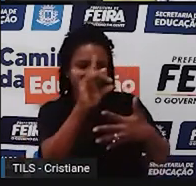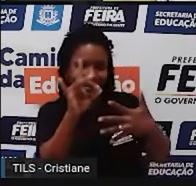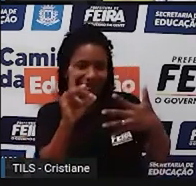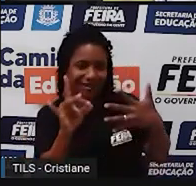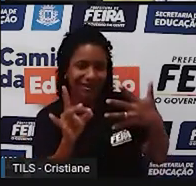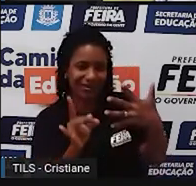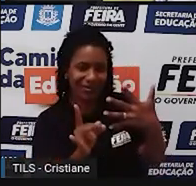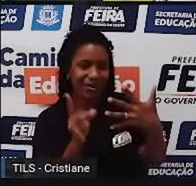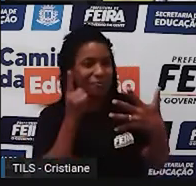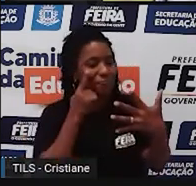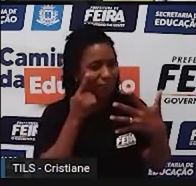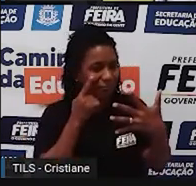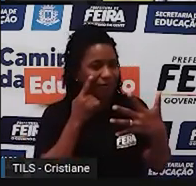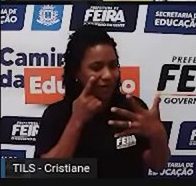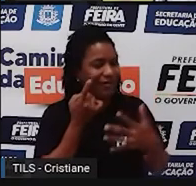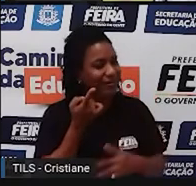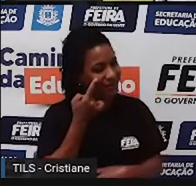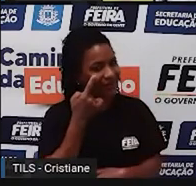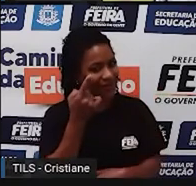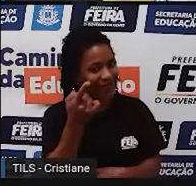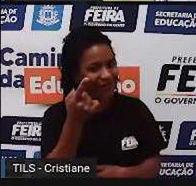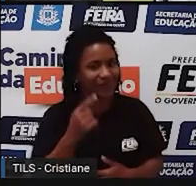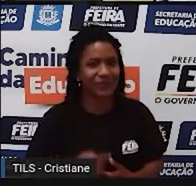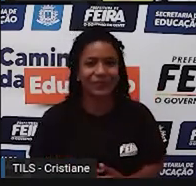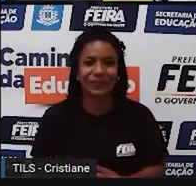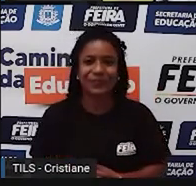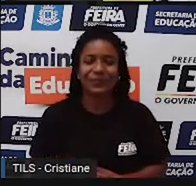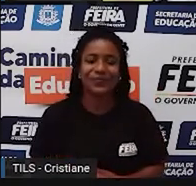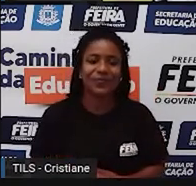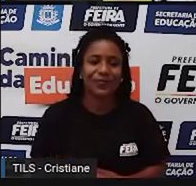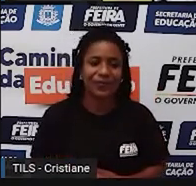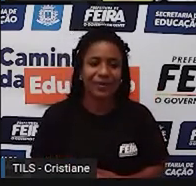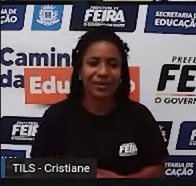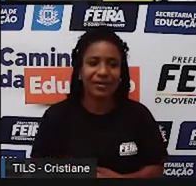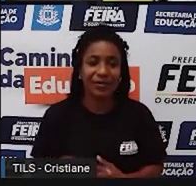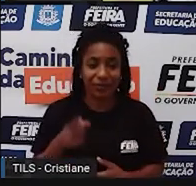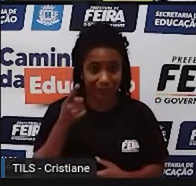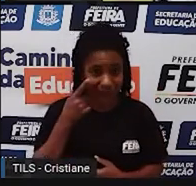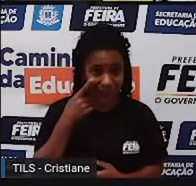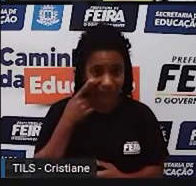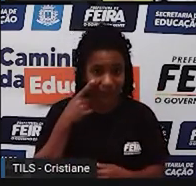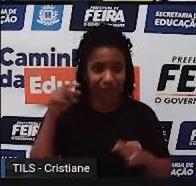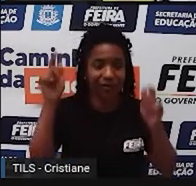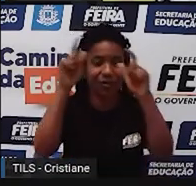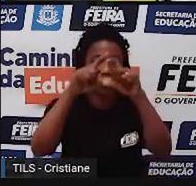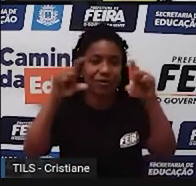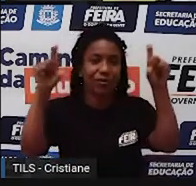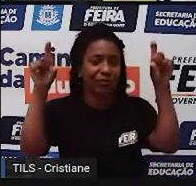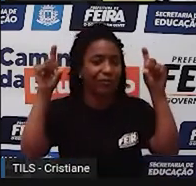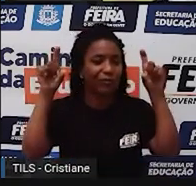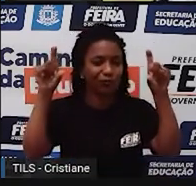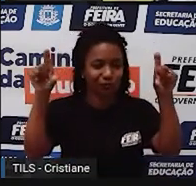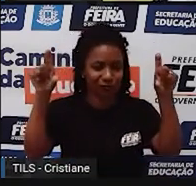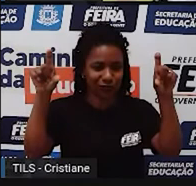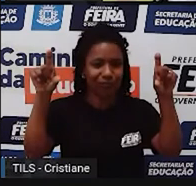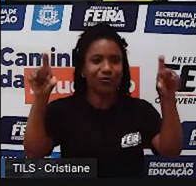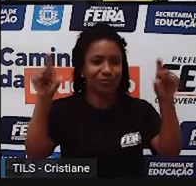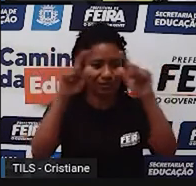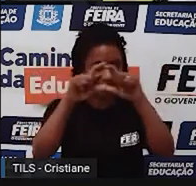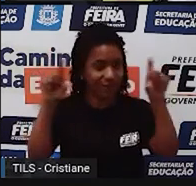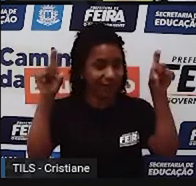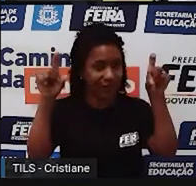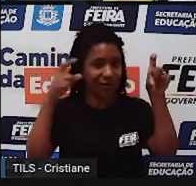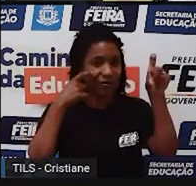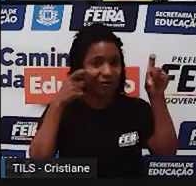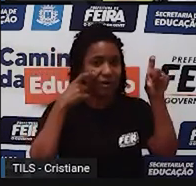agora diretamente. Então, vamos lá. O primeiro, nós vamos falar sobre o título, que aqui agora já são as mesmas regiões da